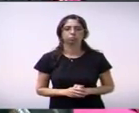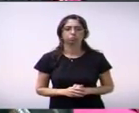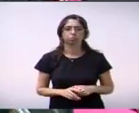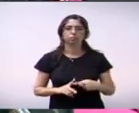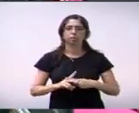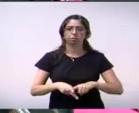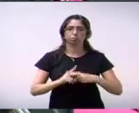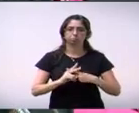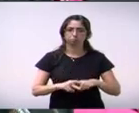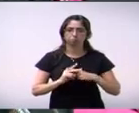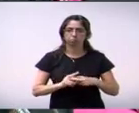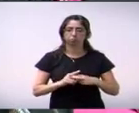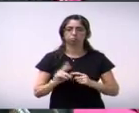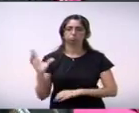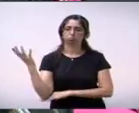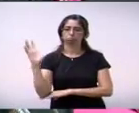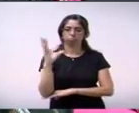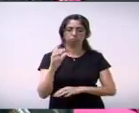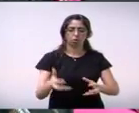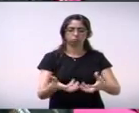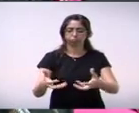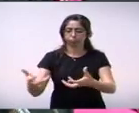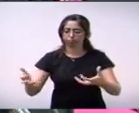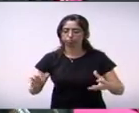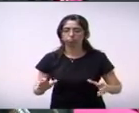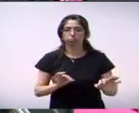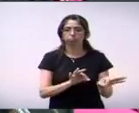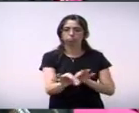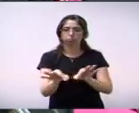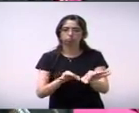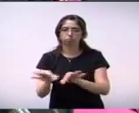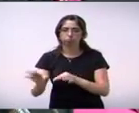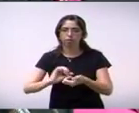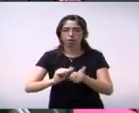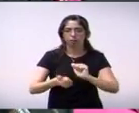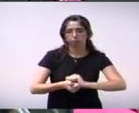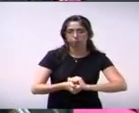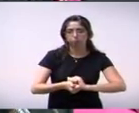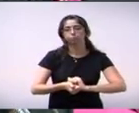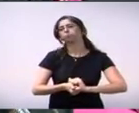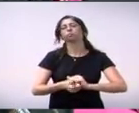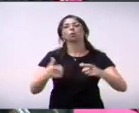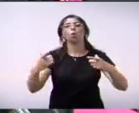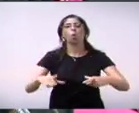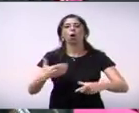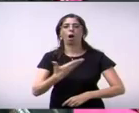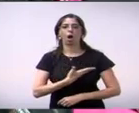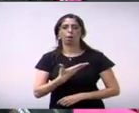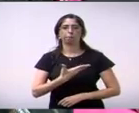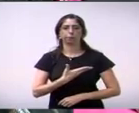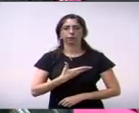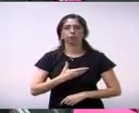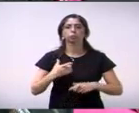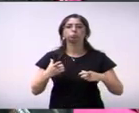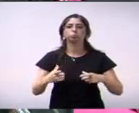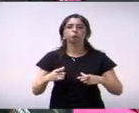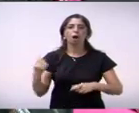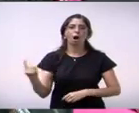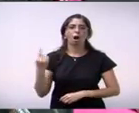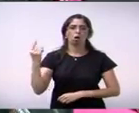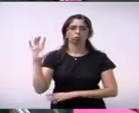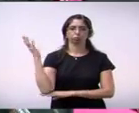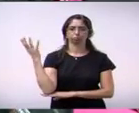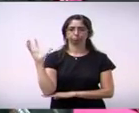manutenção, revitalização e plano de manejo do Parque da Amizade localizado no bairro Alto de